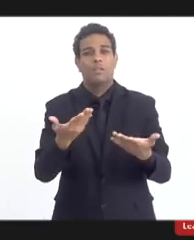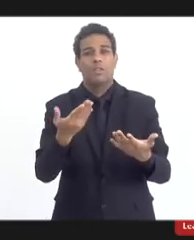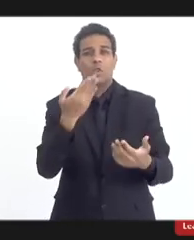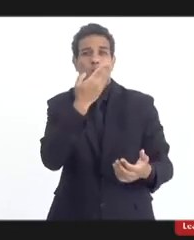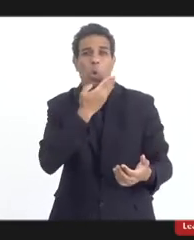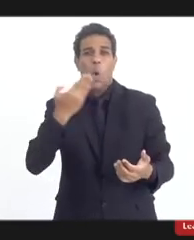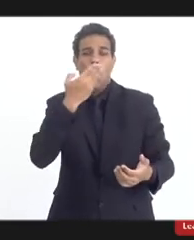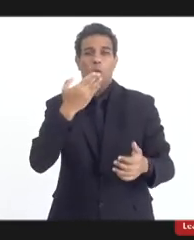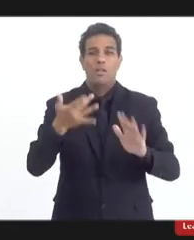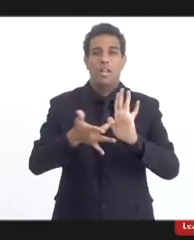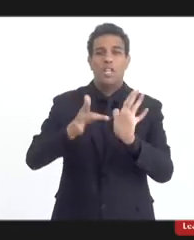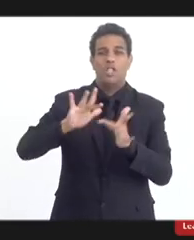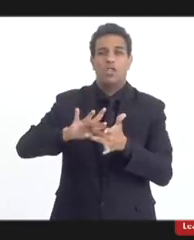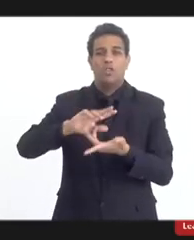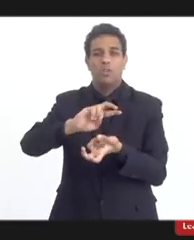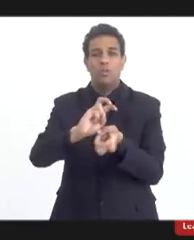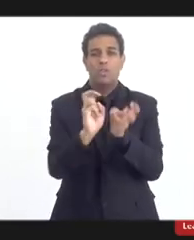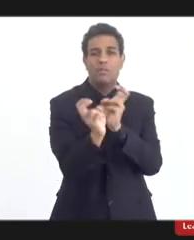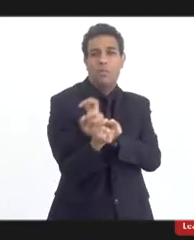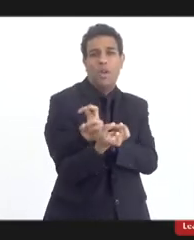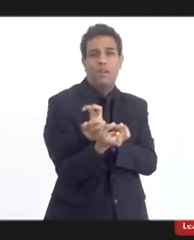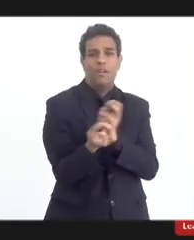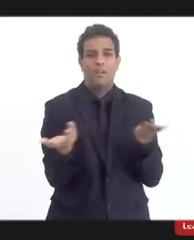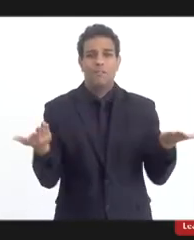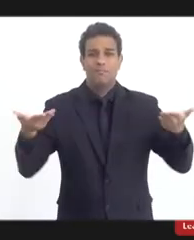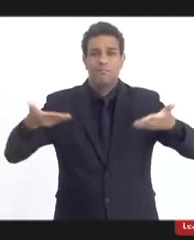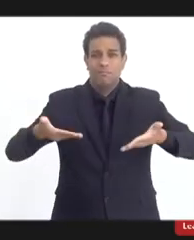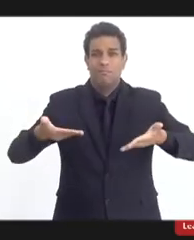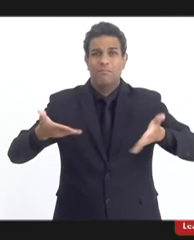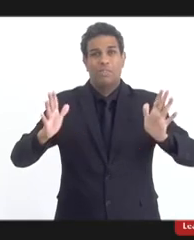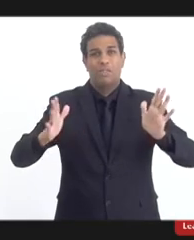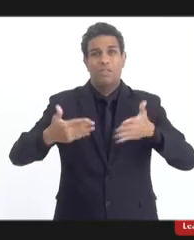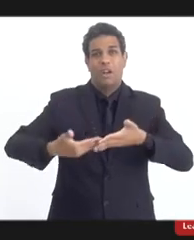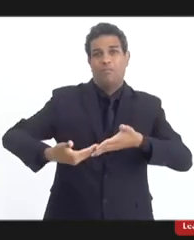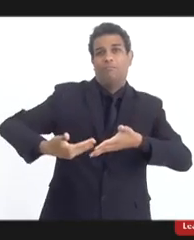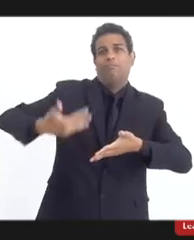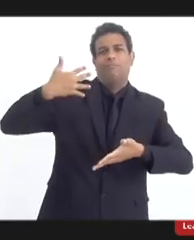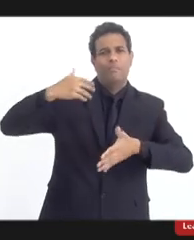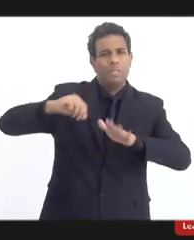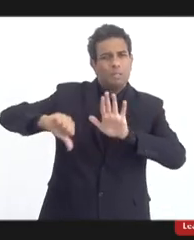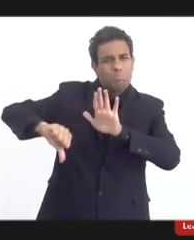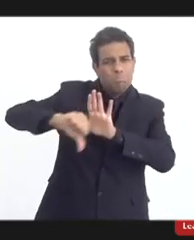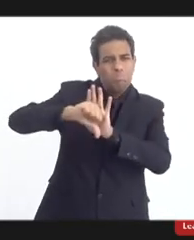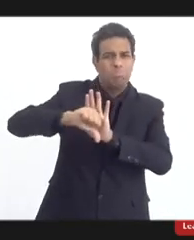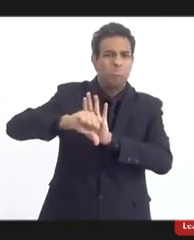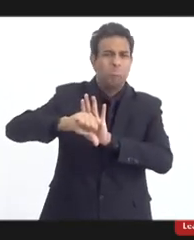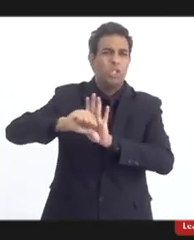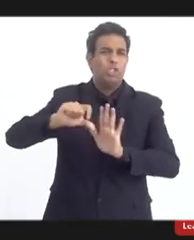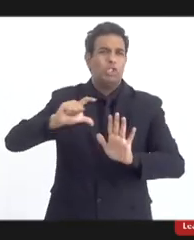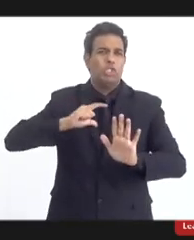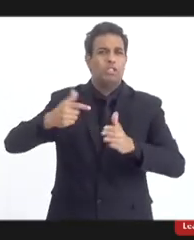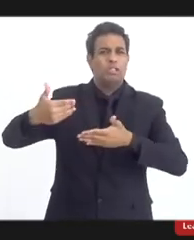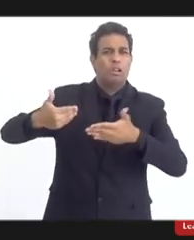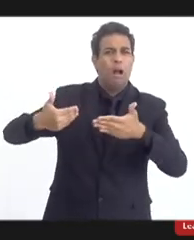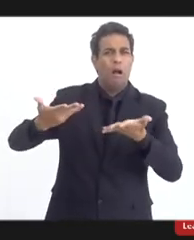A capoeira que foi crime, inclusive, até muito recentemente, até